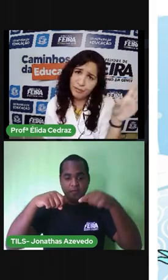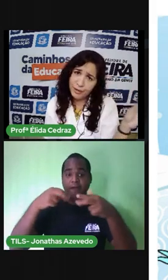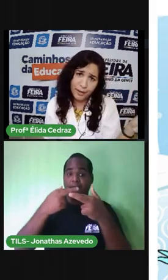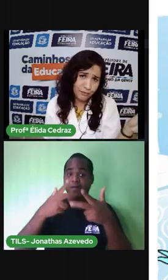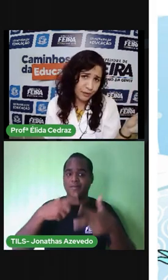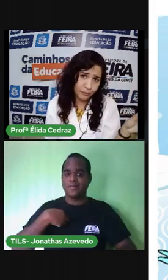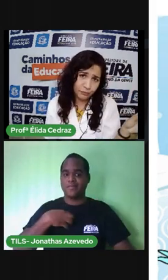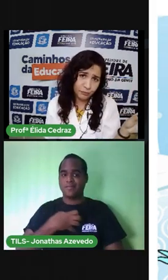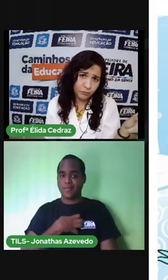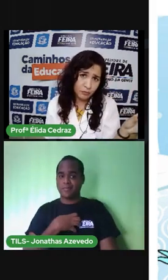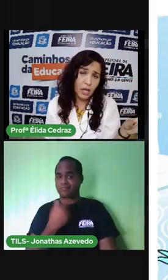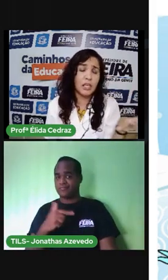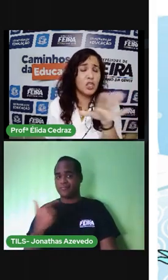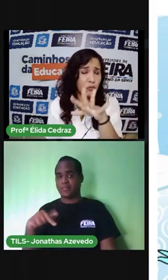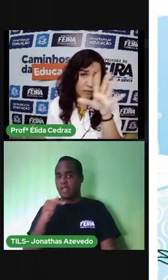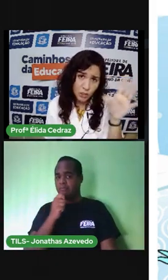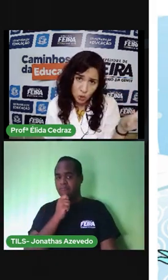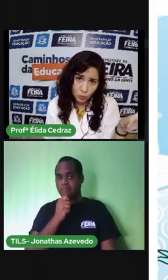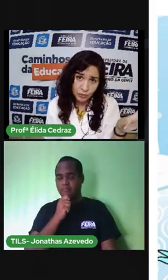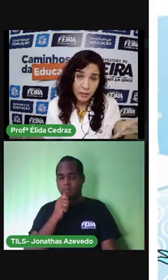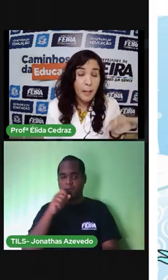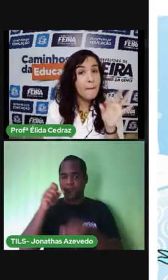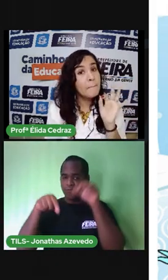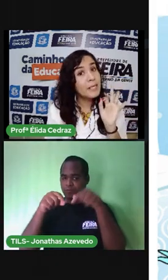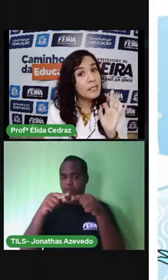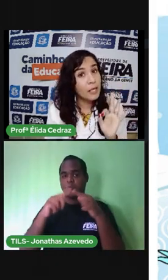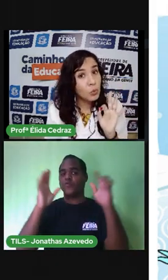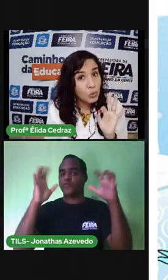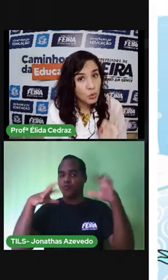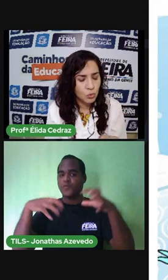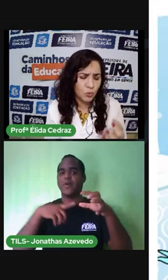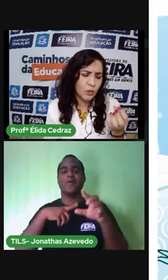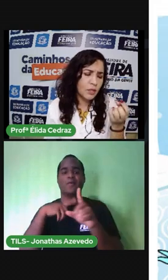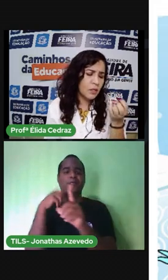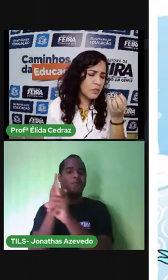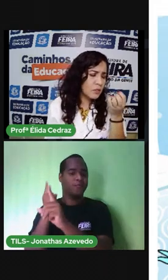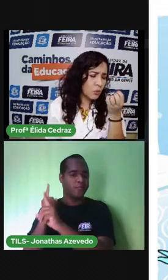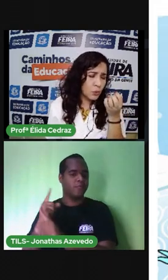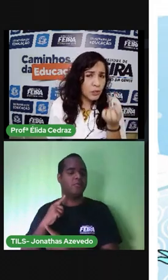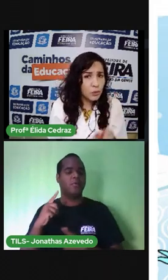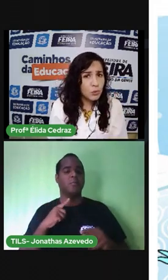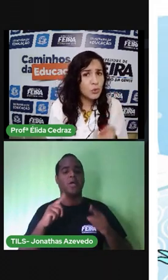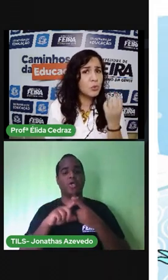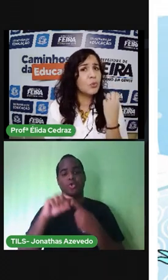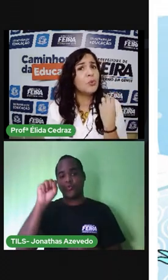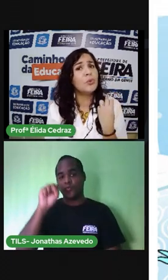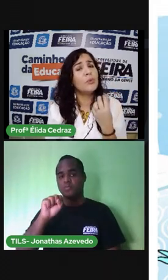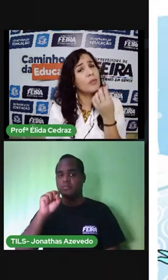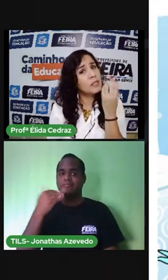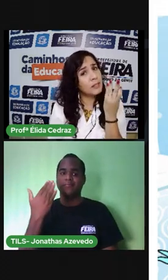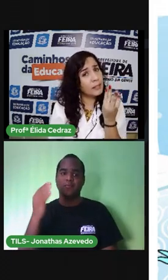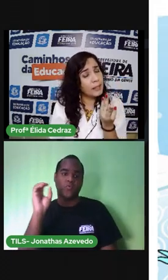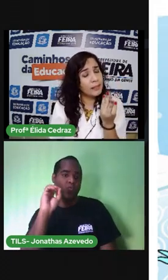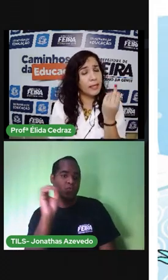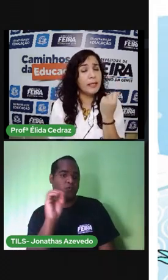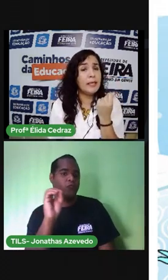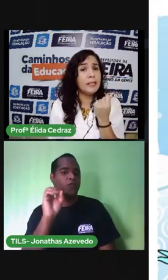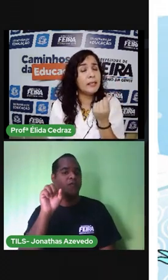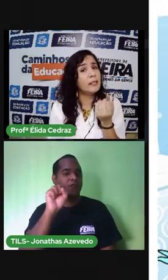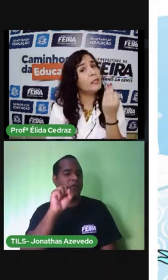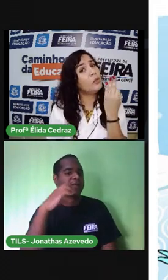a gente não vai ver neve, não. Aqui a gente vai ver chuva. Mas lá no sul, no Rio Grande do Sul, Santa